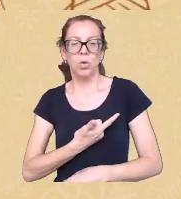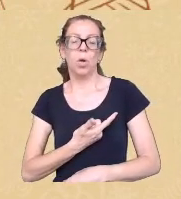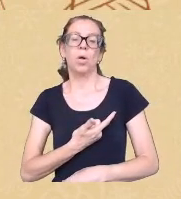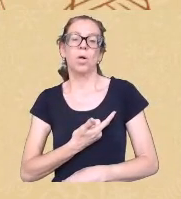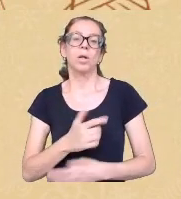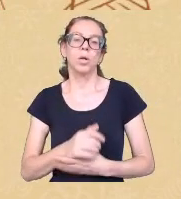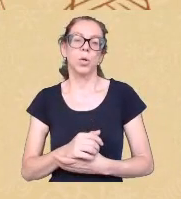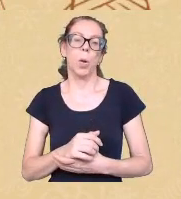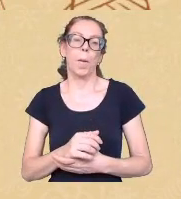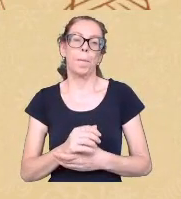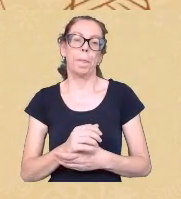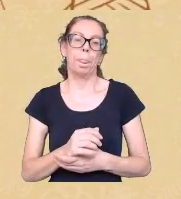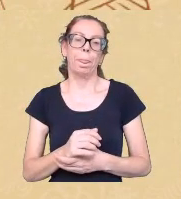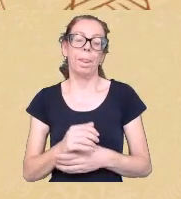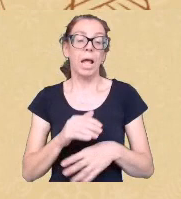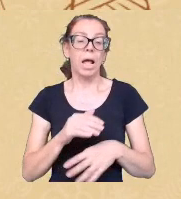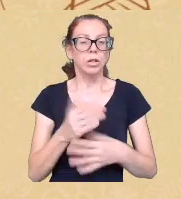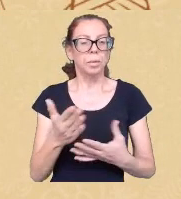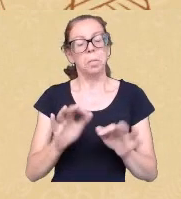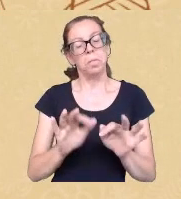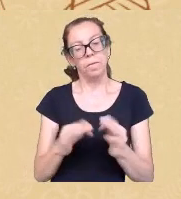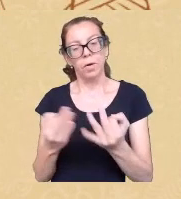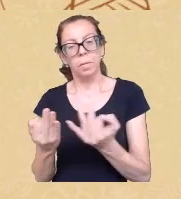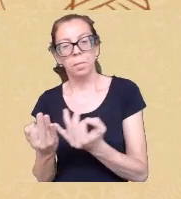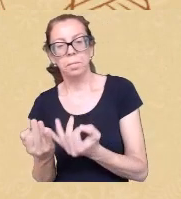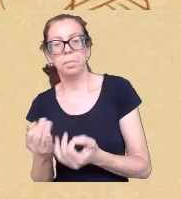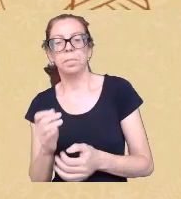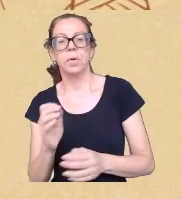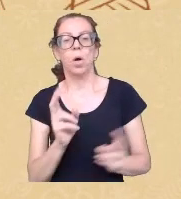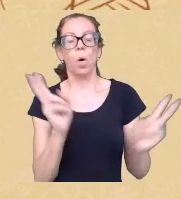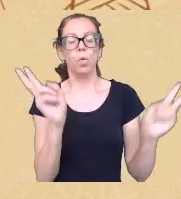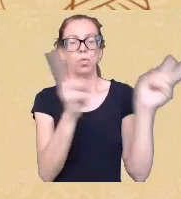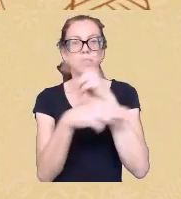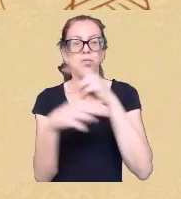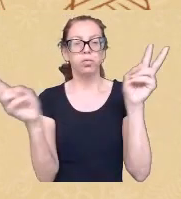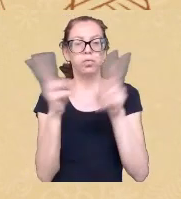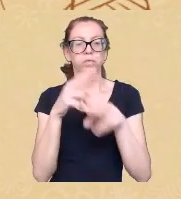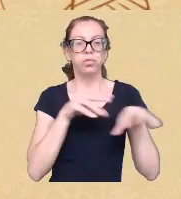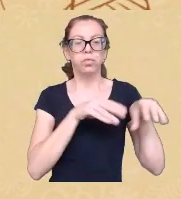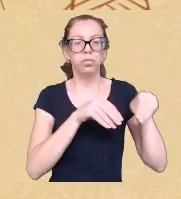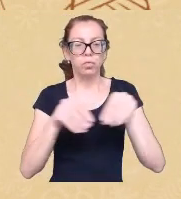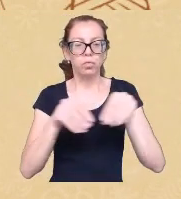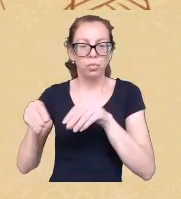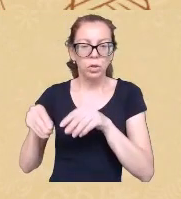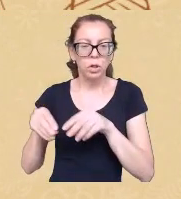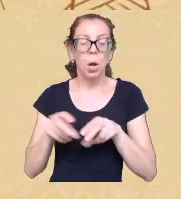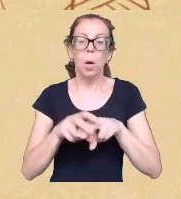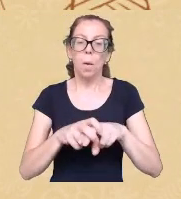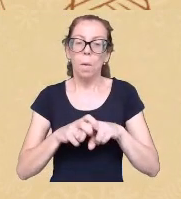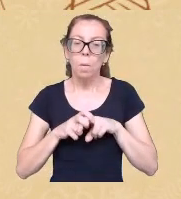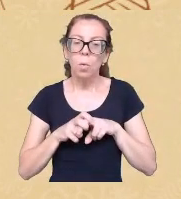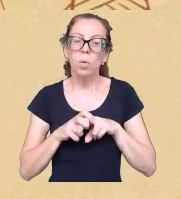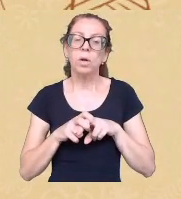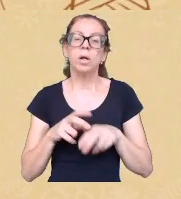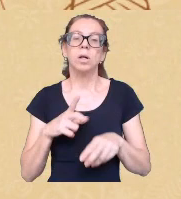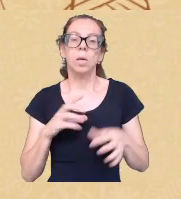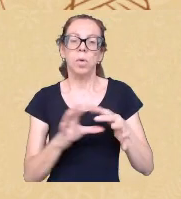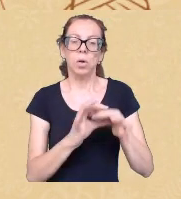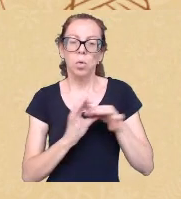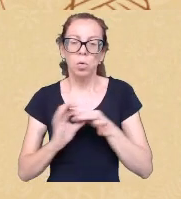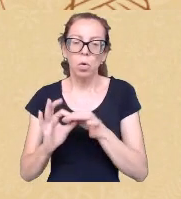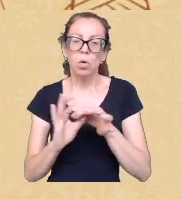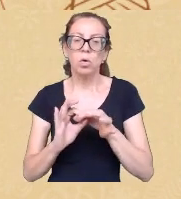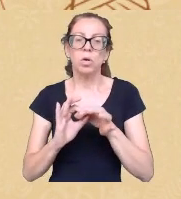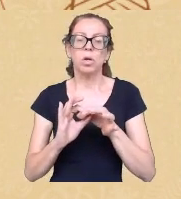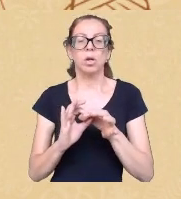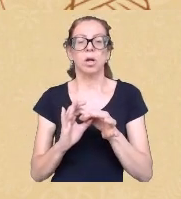vento parente a terra e é por isso que nós temos essa relação de cuidado e de respeito de afeto